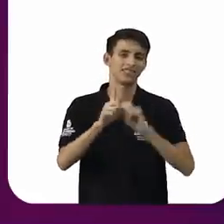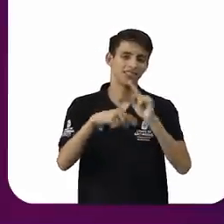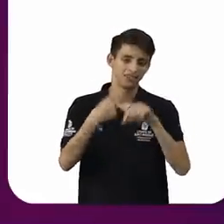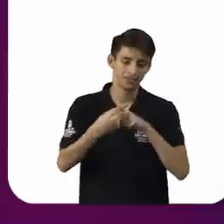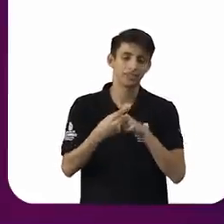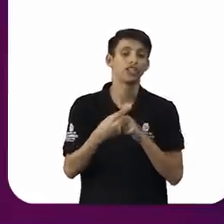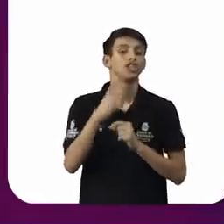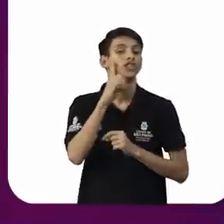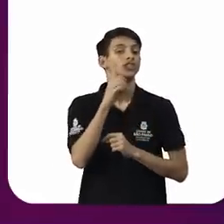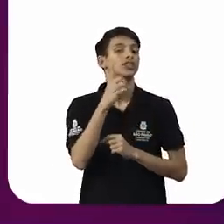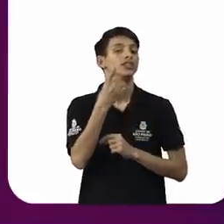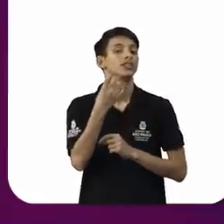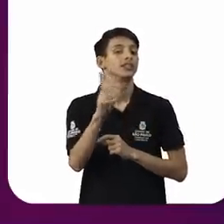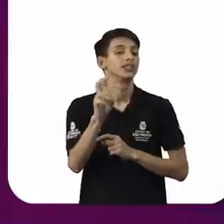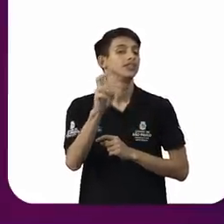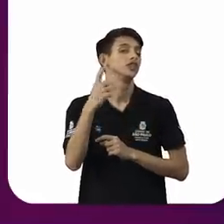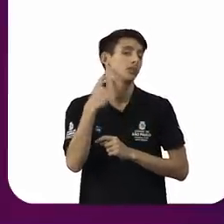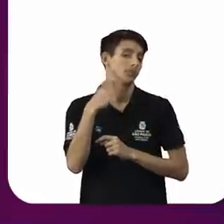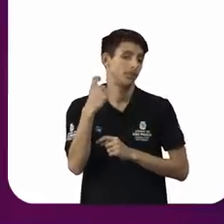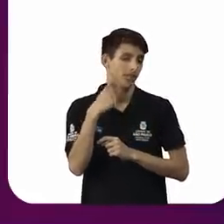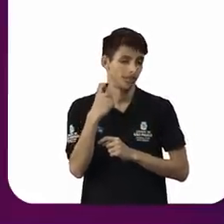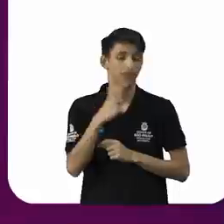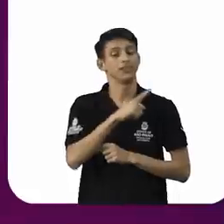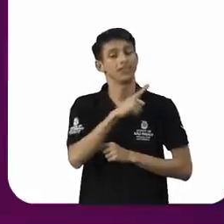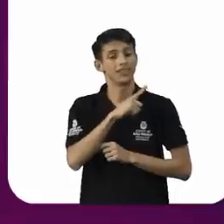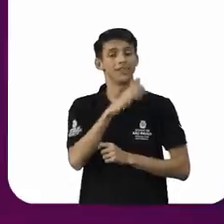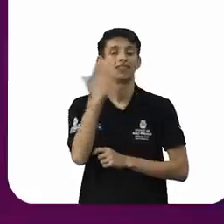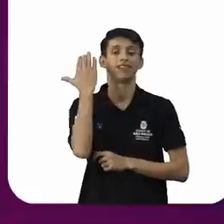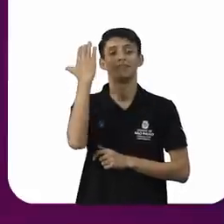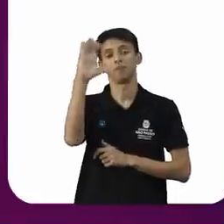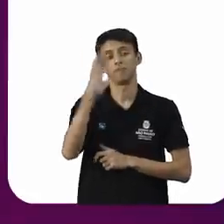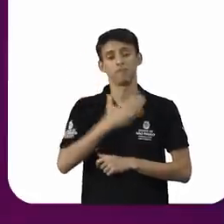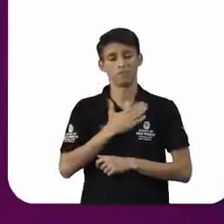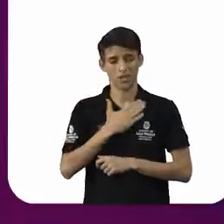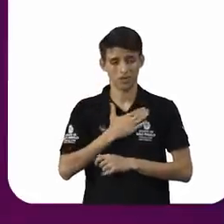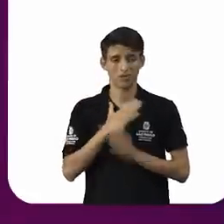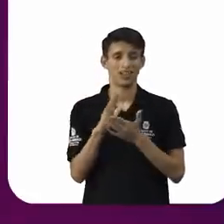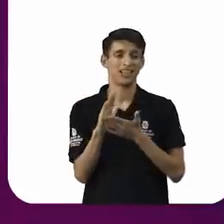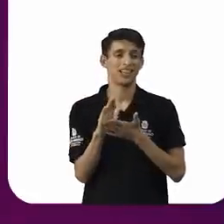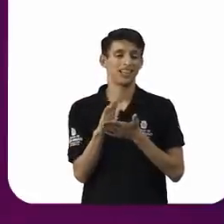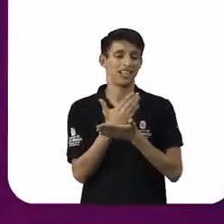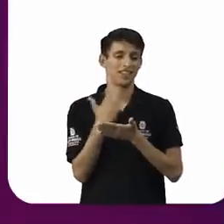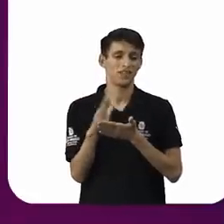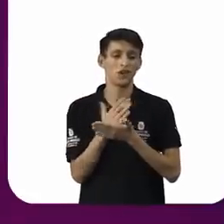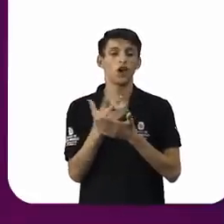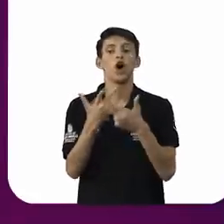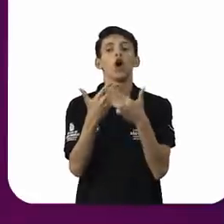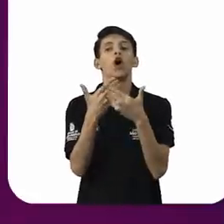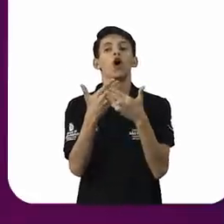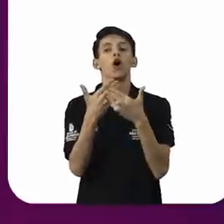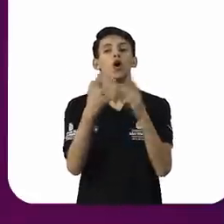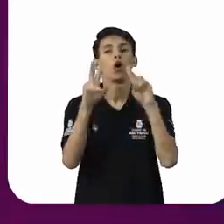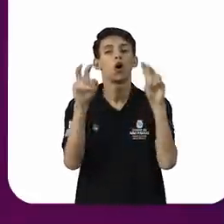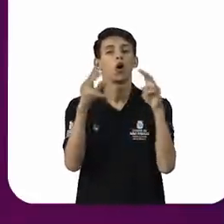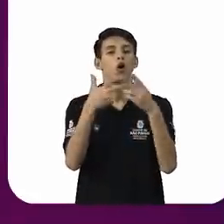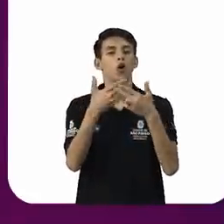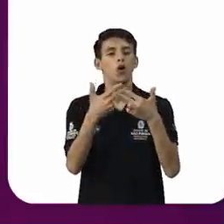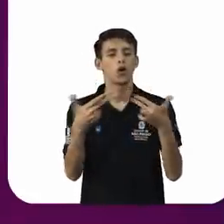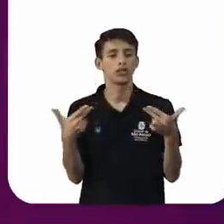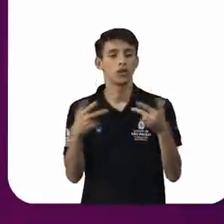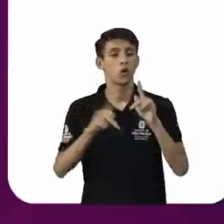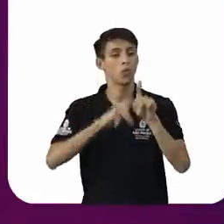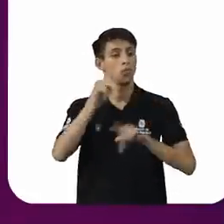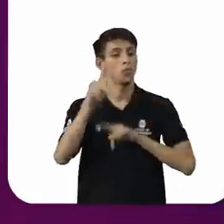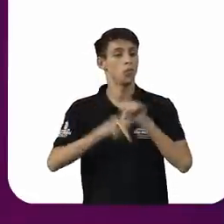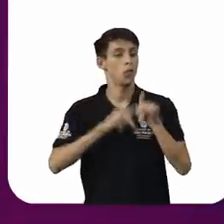sobre isso e no dia 15 de maio tem o lançamento do meu novo livro que coisas do povo do santo, para as pessoas